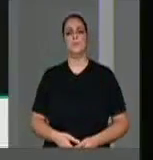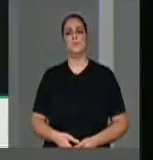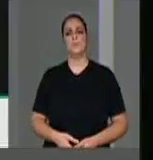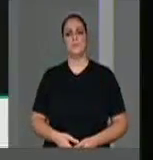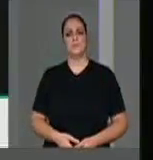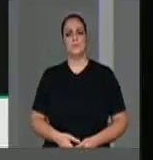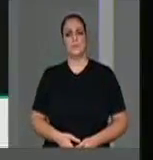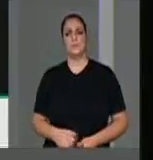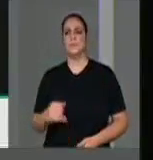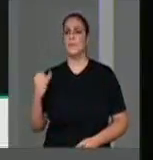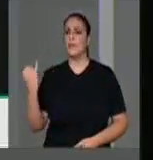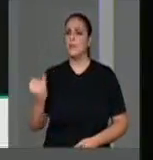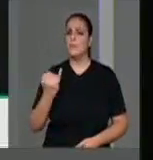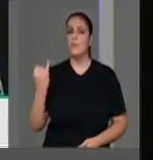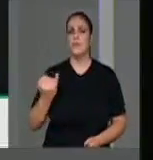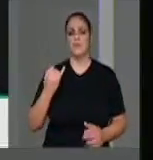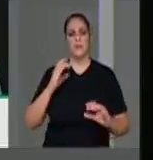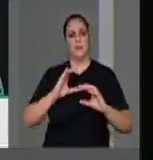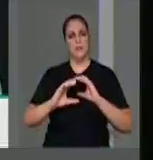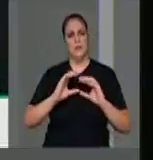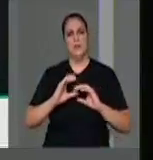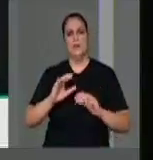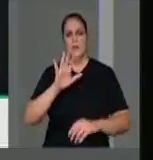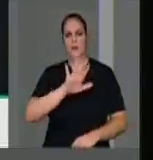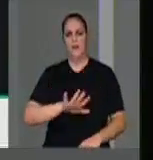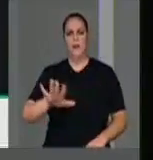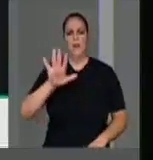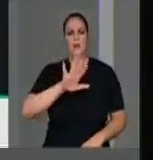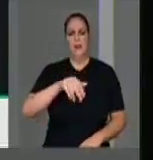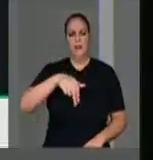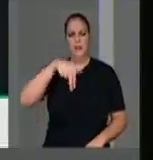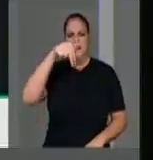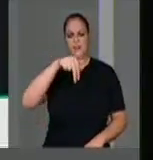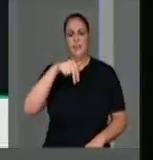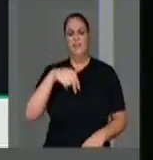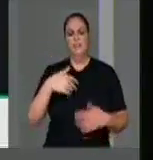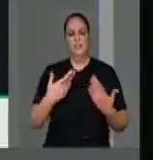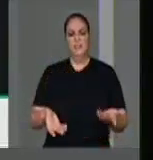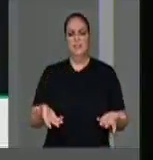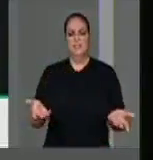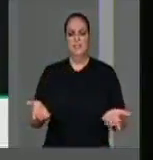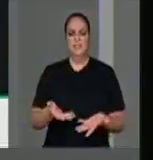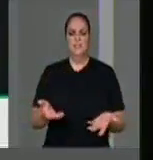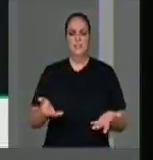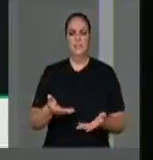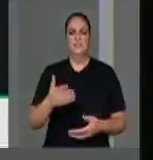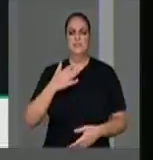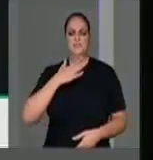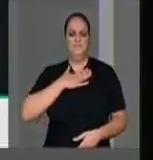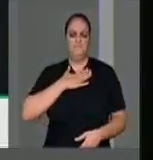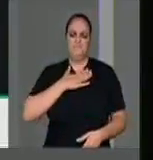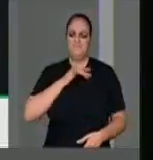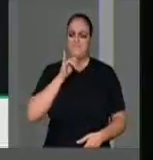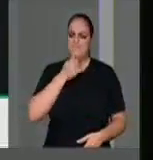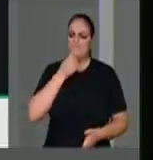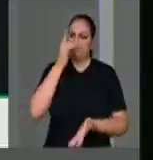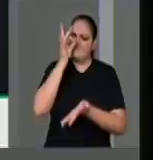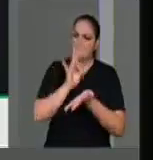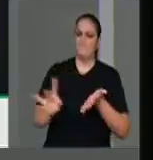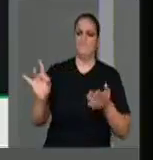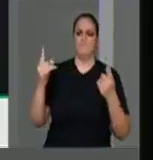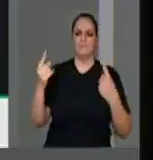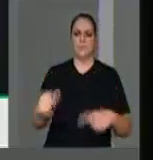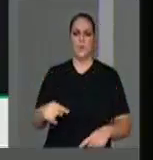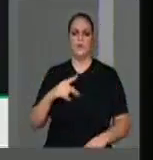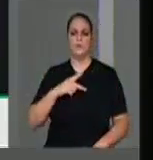região um importante meio de comunicação. Nós deixamos aqui o nosso repúdio ao